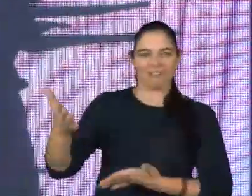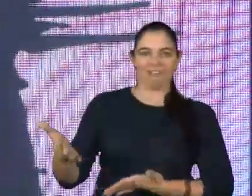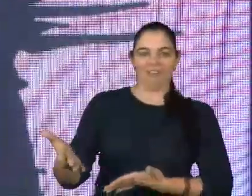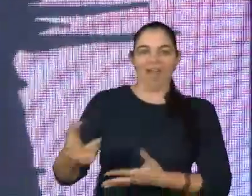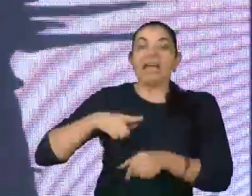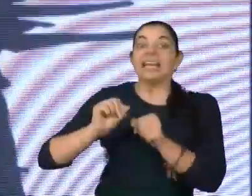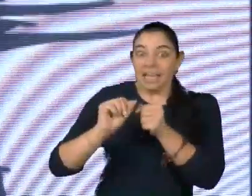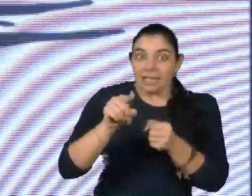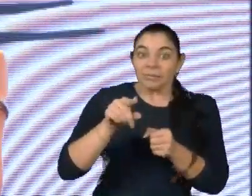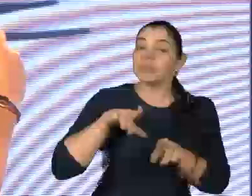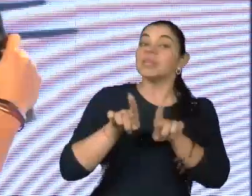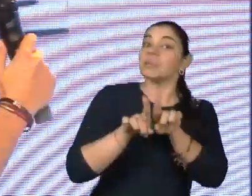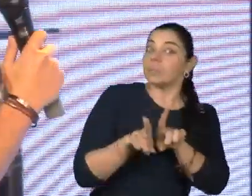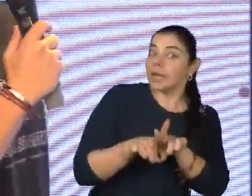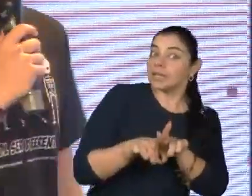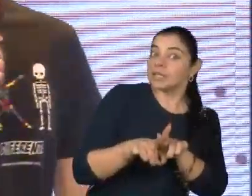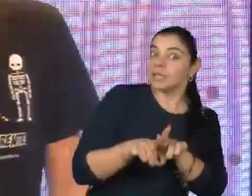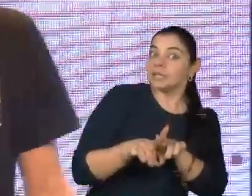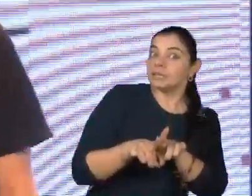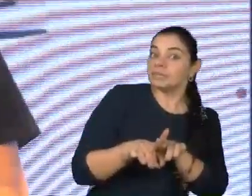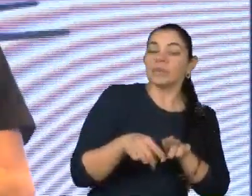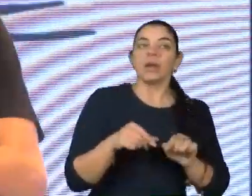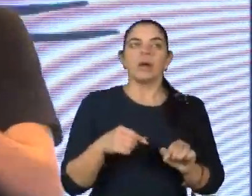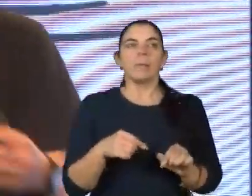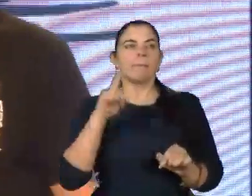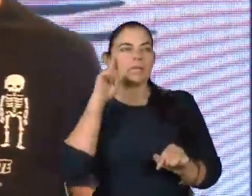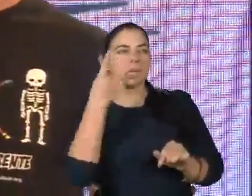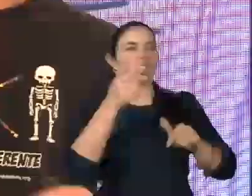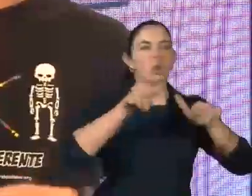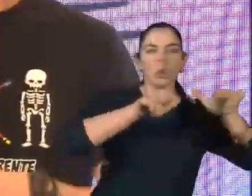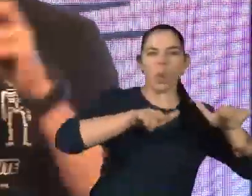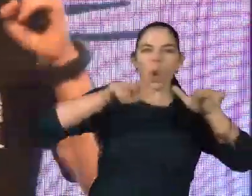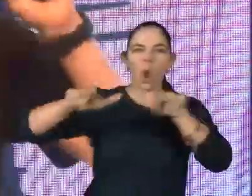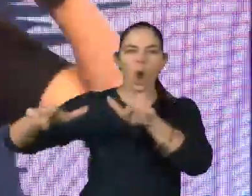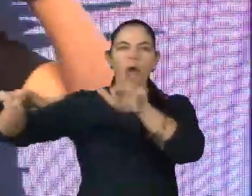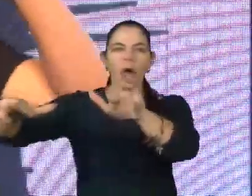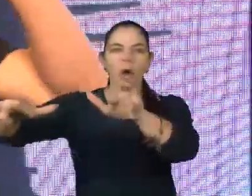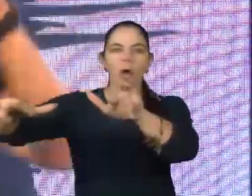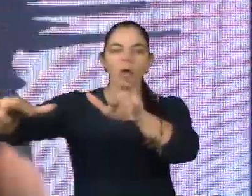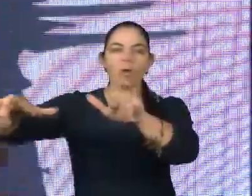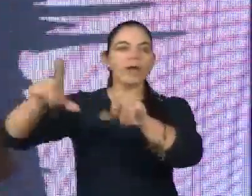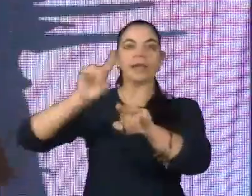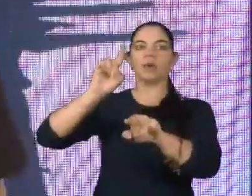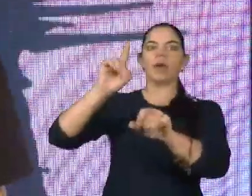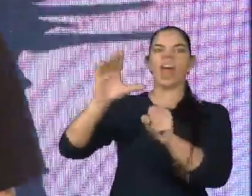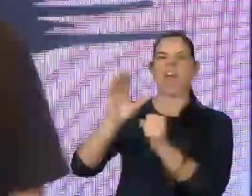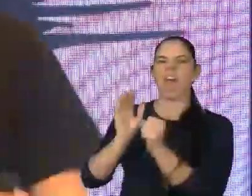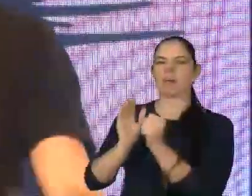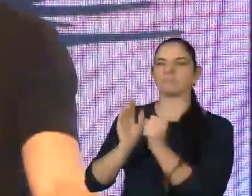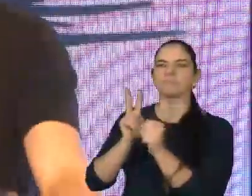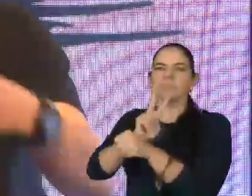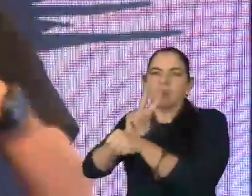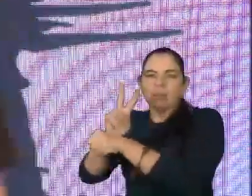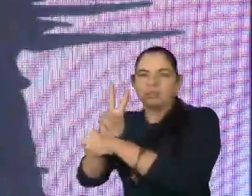por estarem submetidas a ambientes menos protegidos, entre aspas,